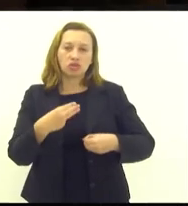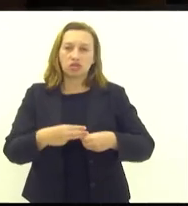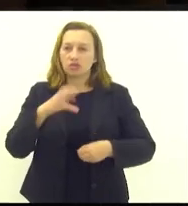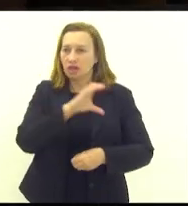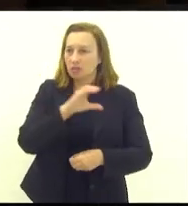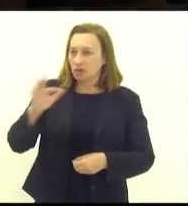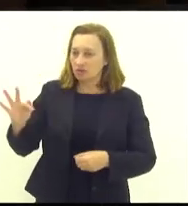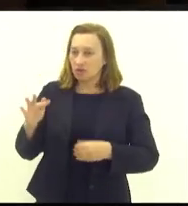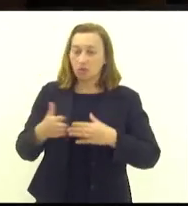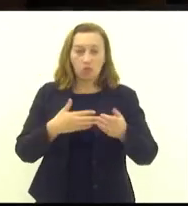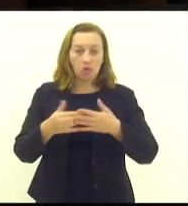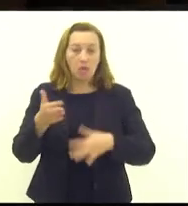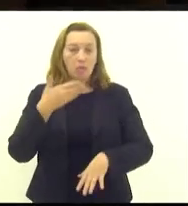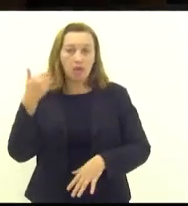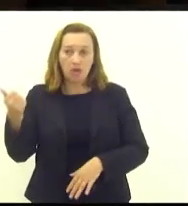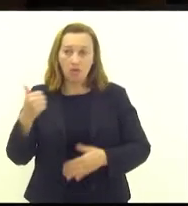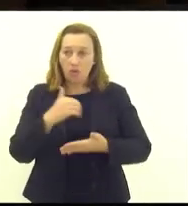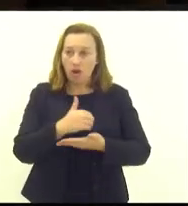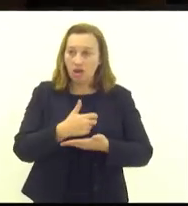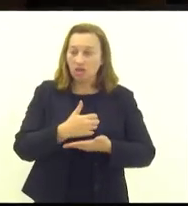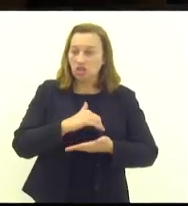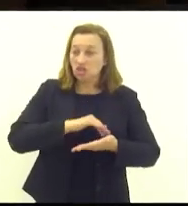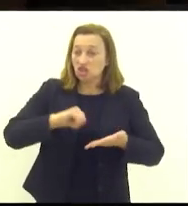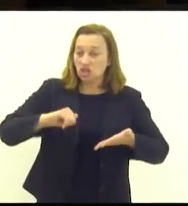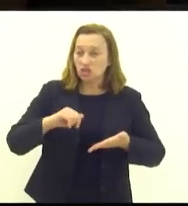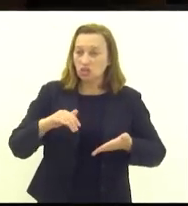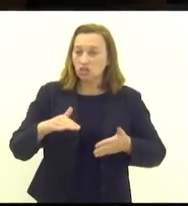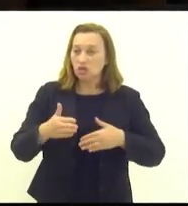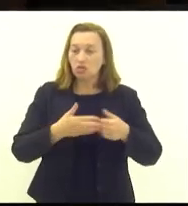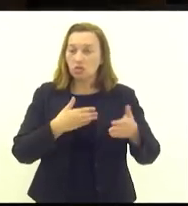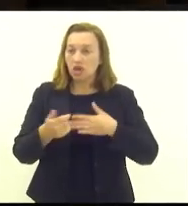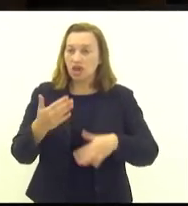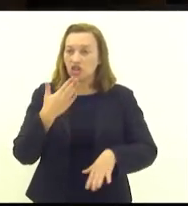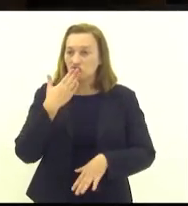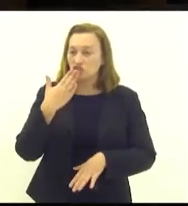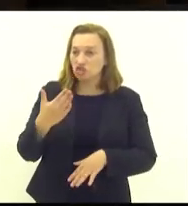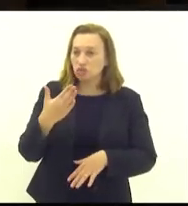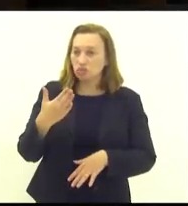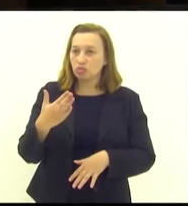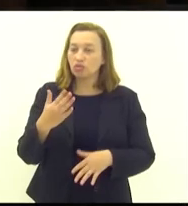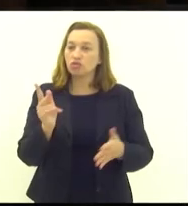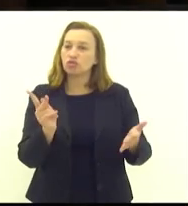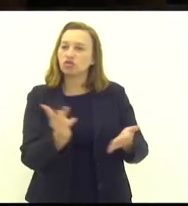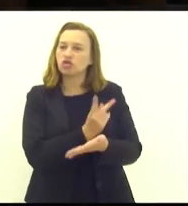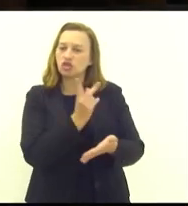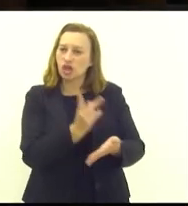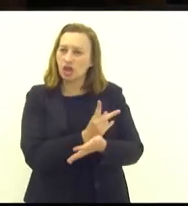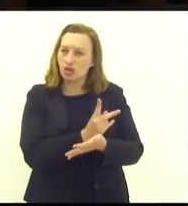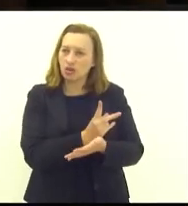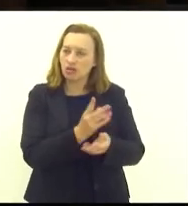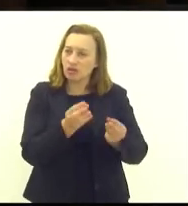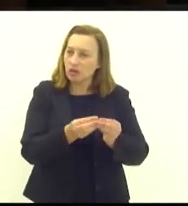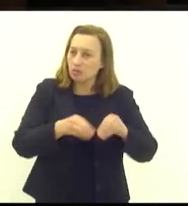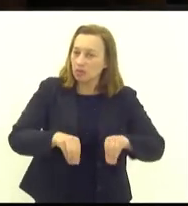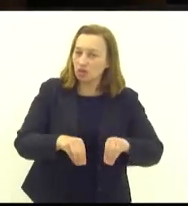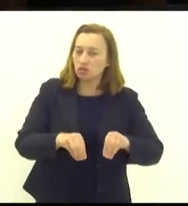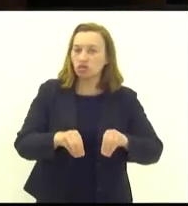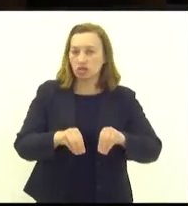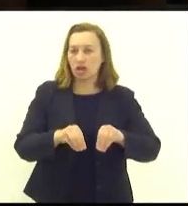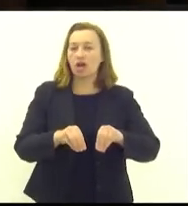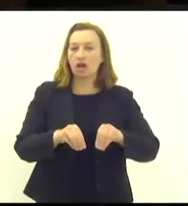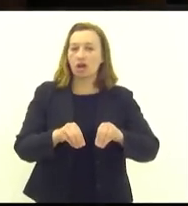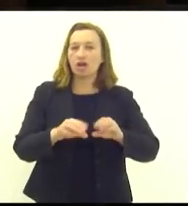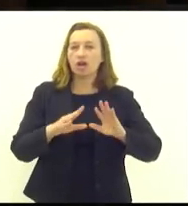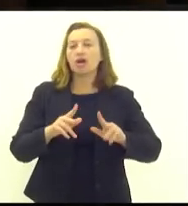para aquilo que foi melhor, afastando qualquer tipo de discurso que venha a buscar um afastamento e uma